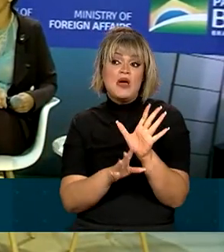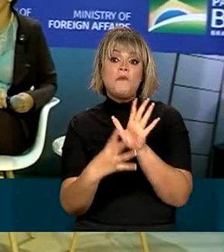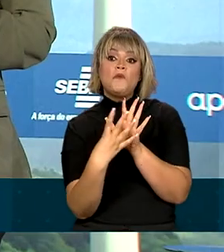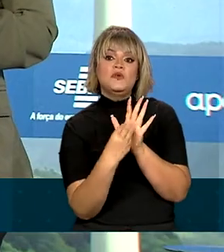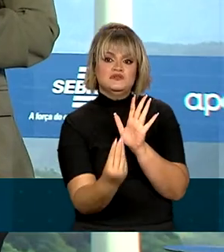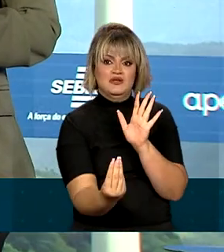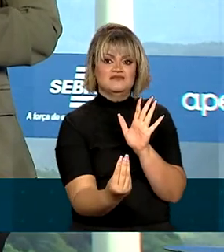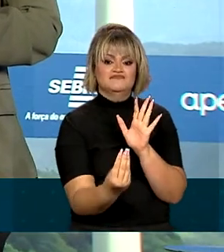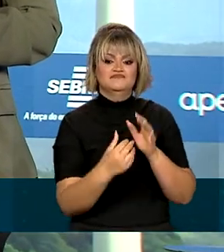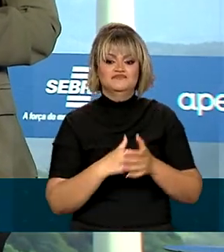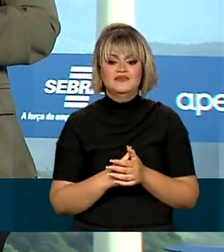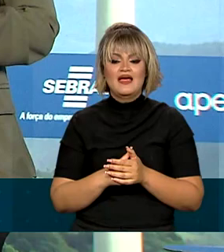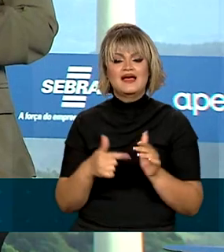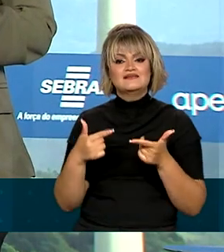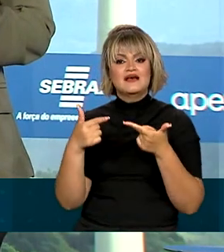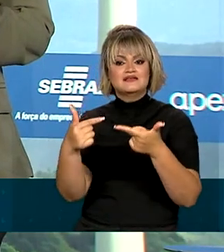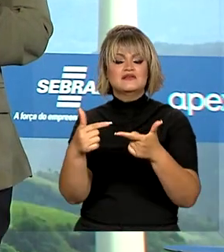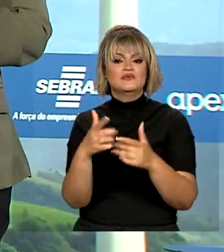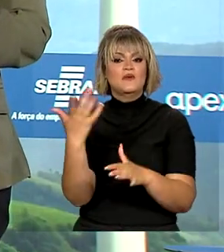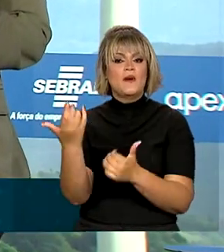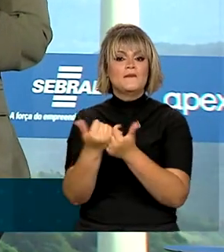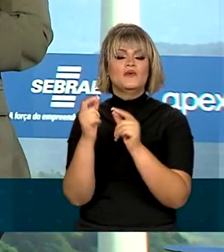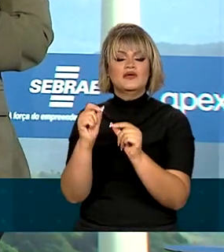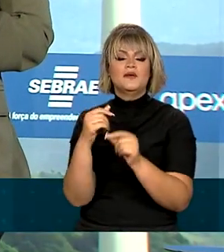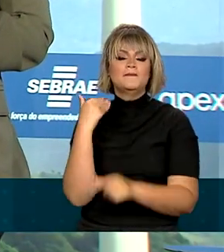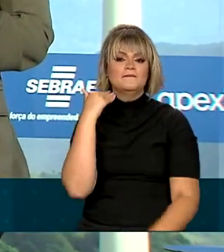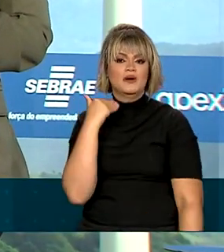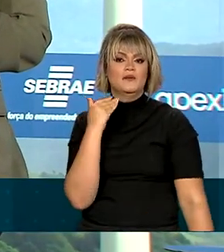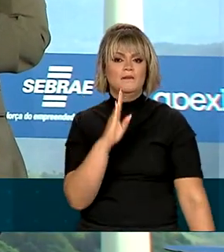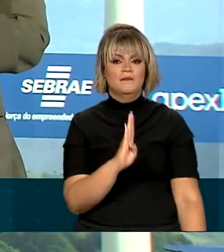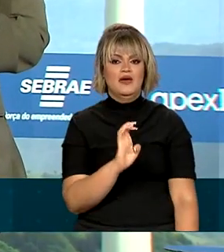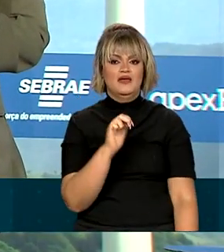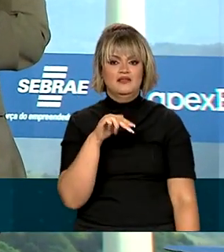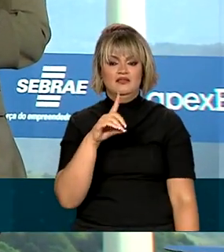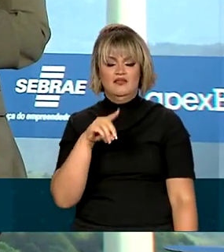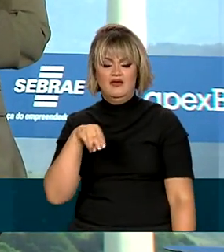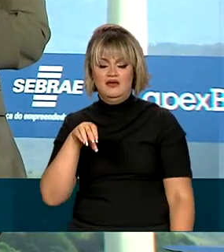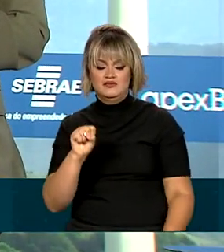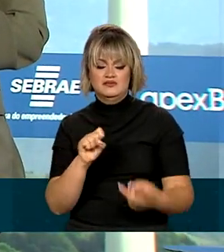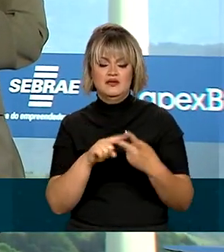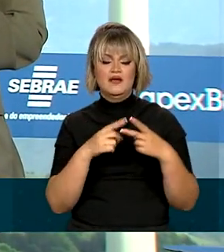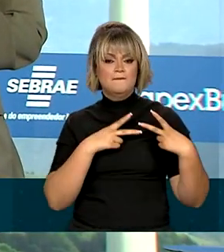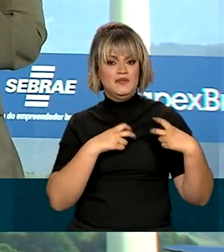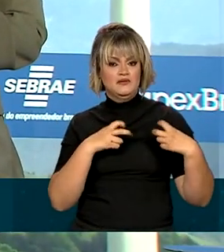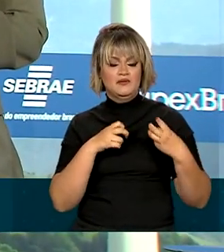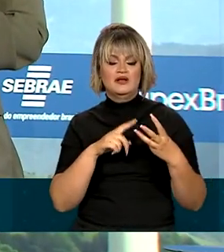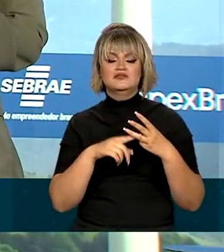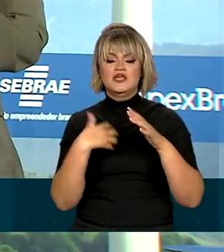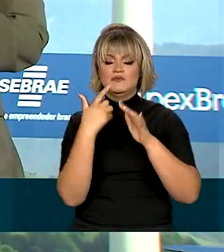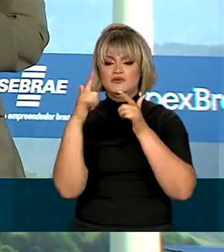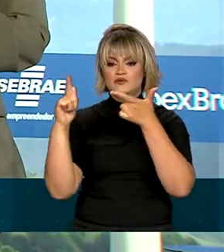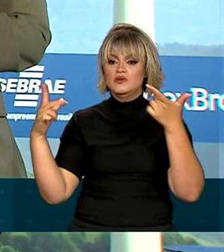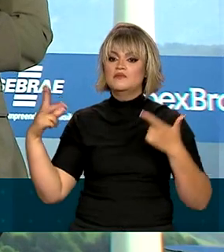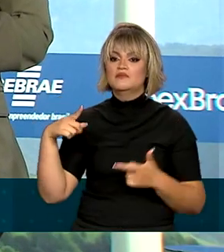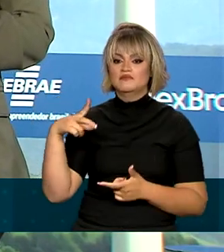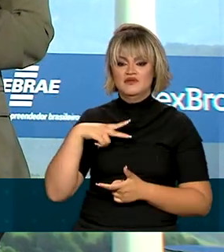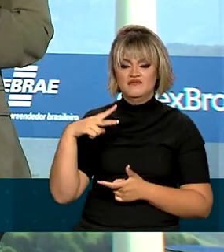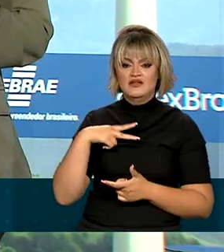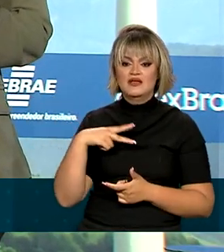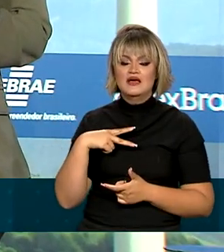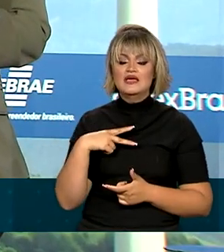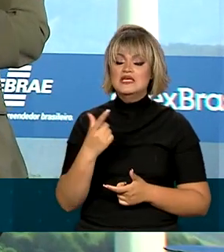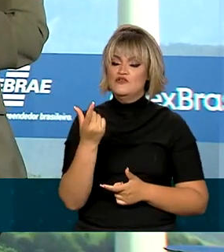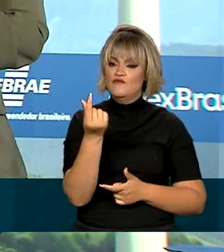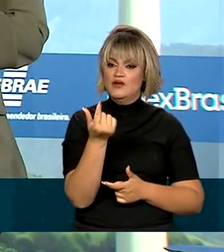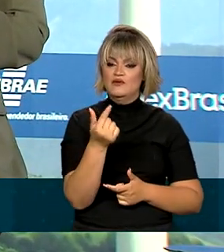debate. A iniciativa tem o apoio do BNDES, da Petrobras e de empresas privadas e conta com um fundo de